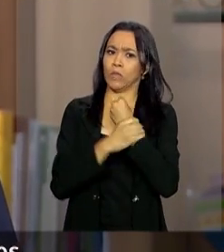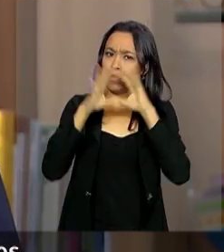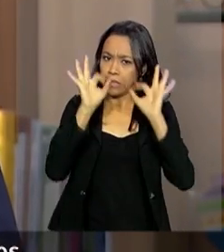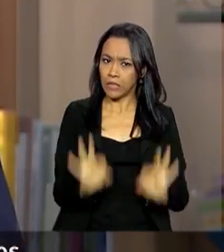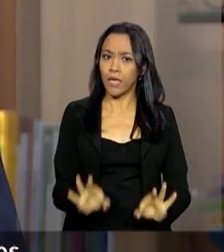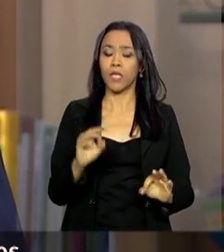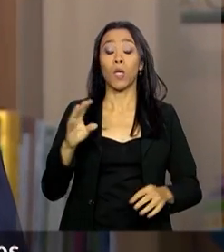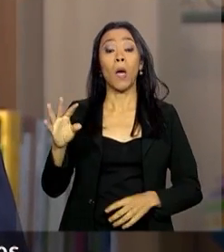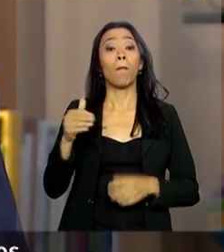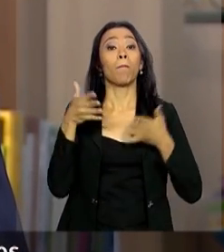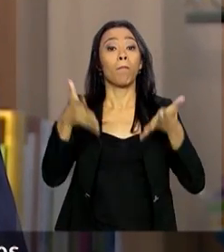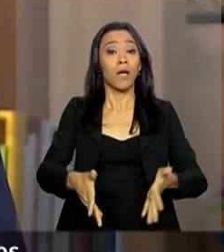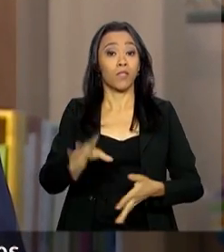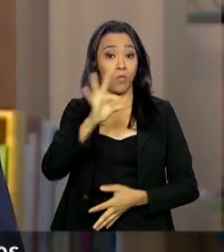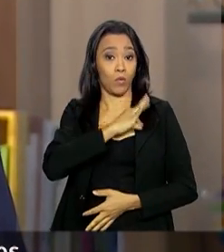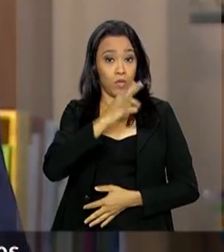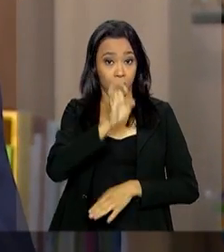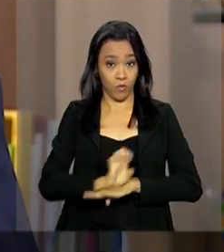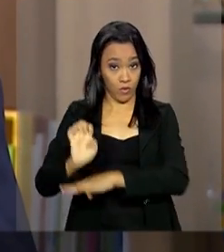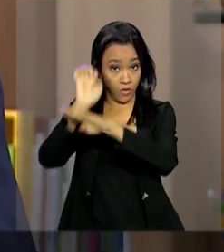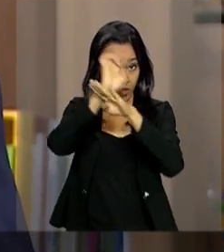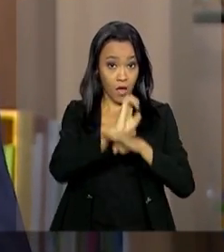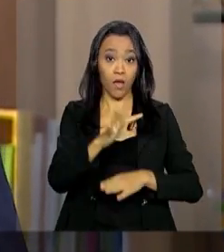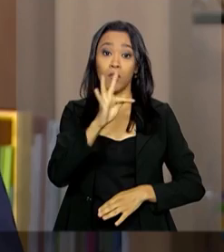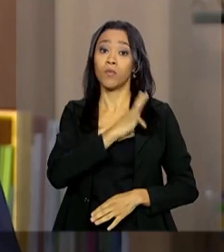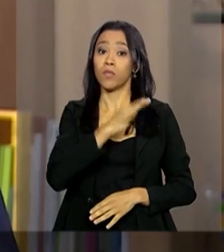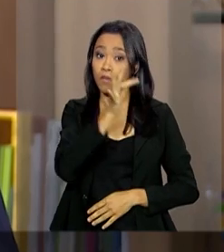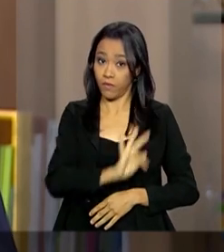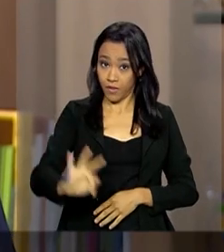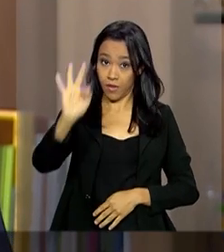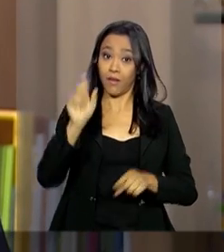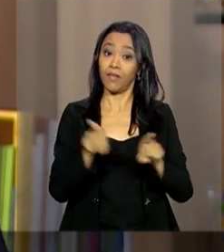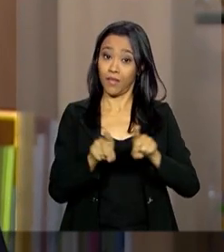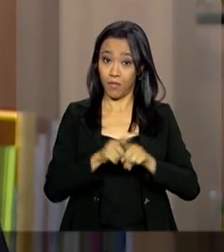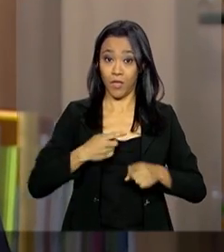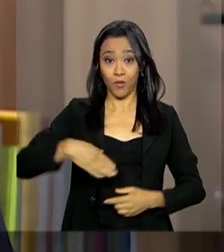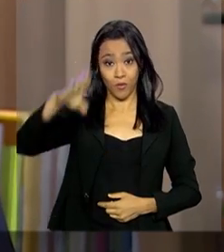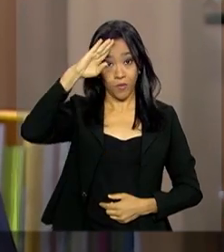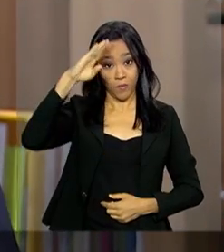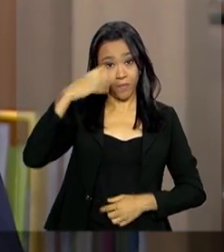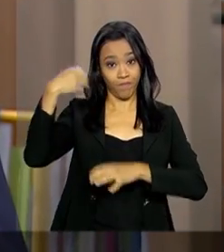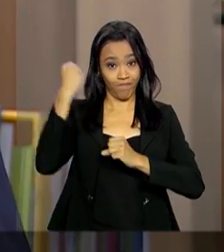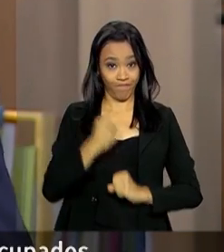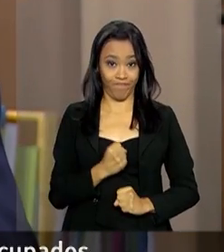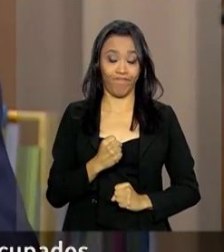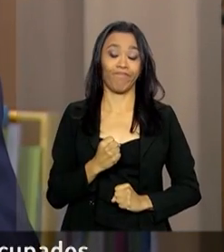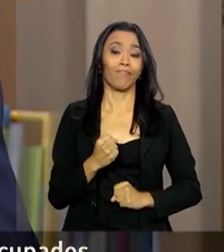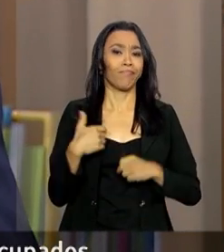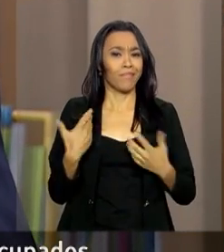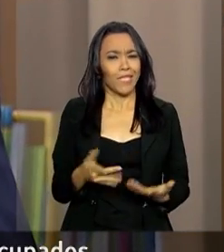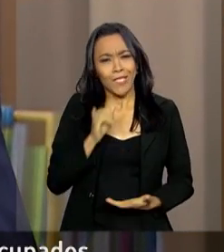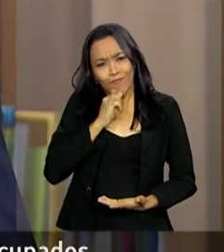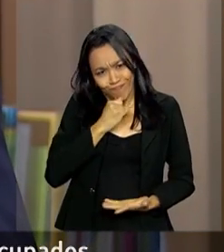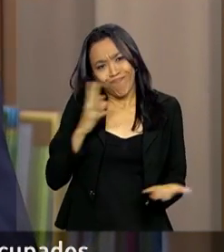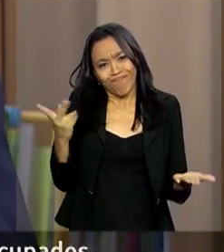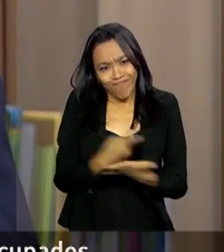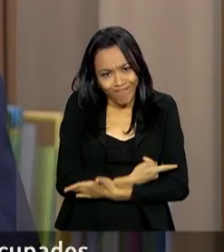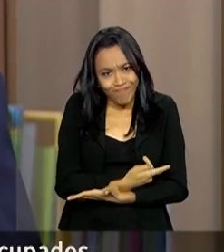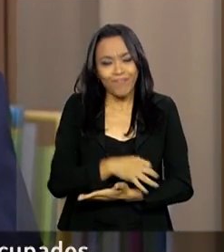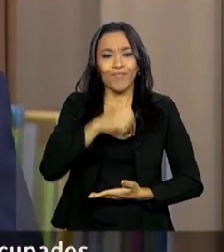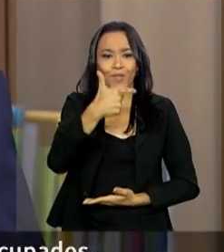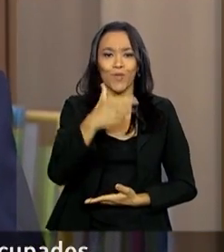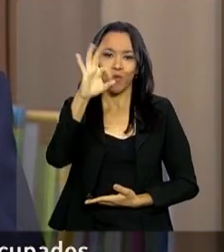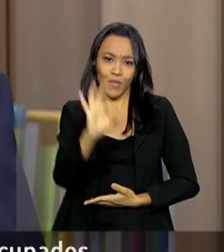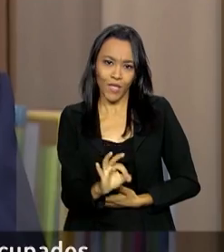participação das polícias militares dos estados, da Polícia Federal e do Exército Brasileiro. Infelizmente, 2